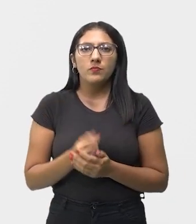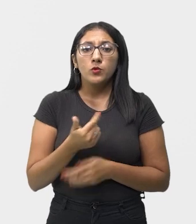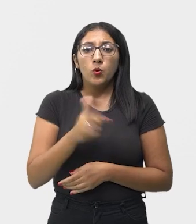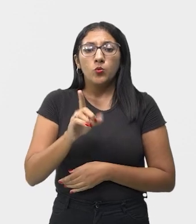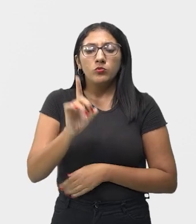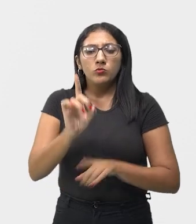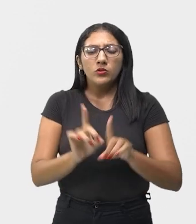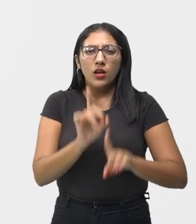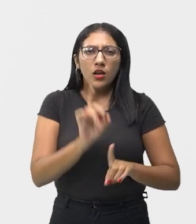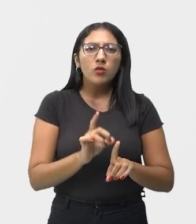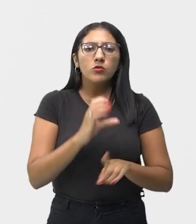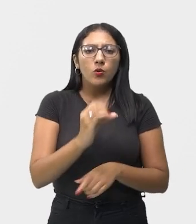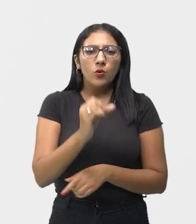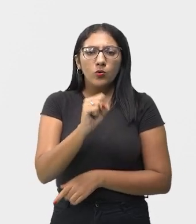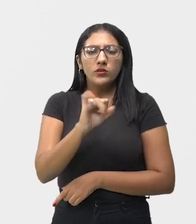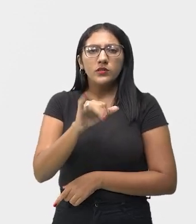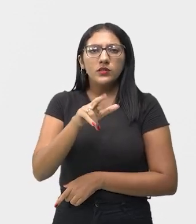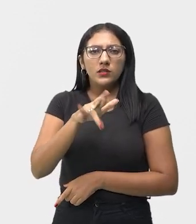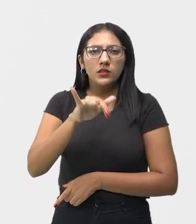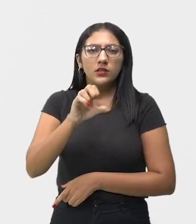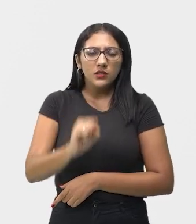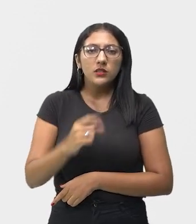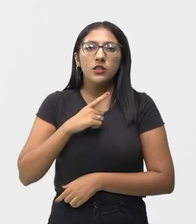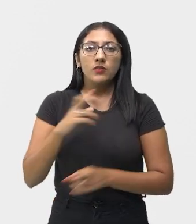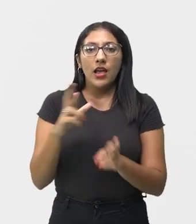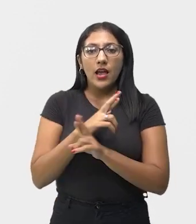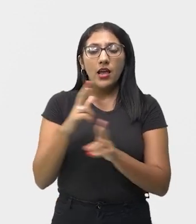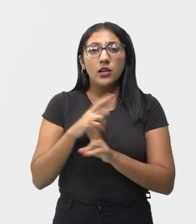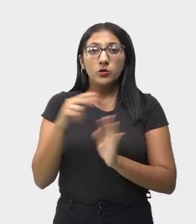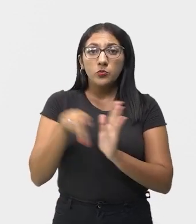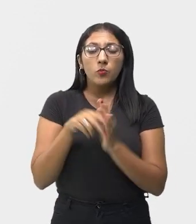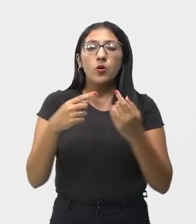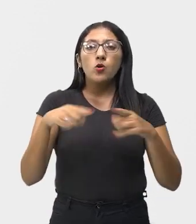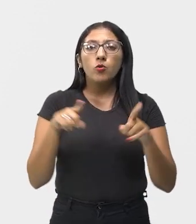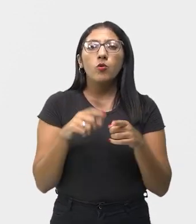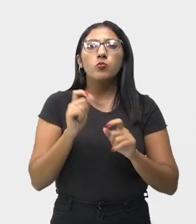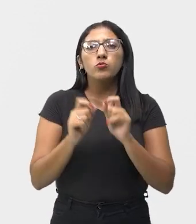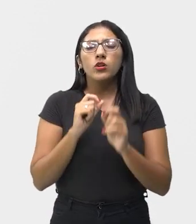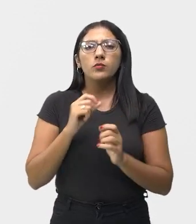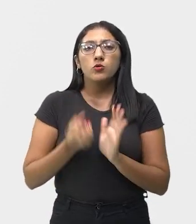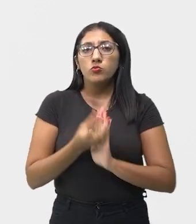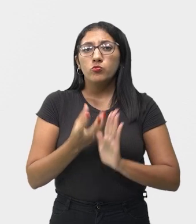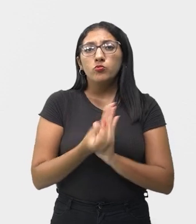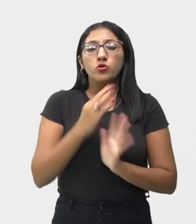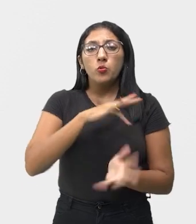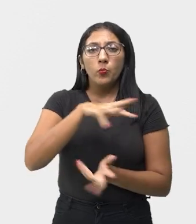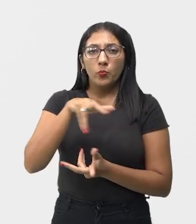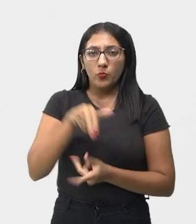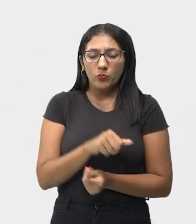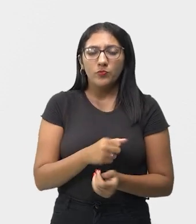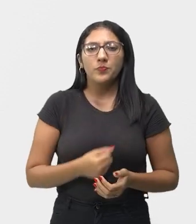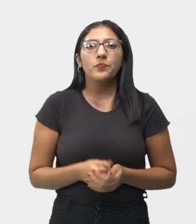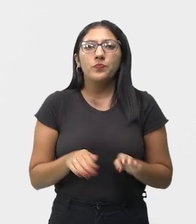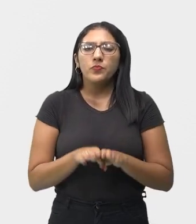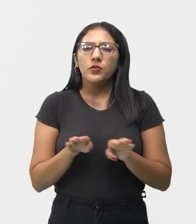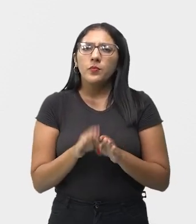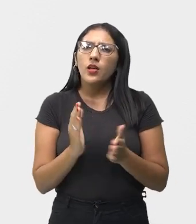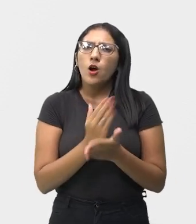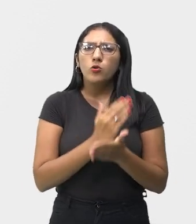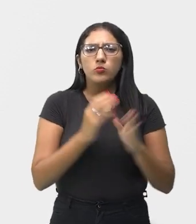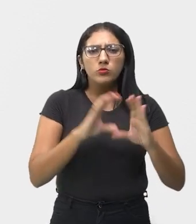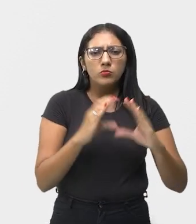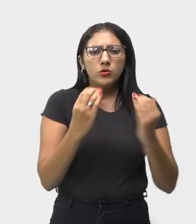civilizar o mundo. Na vida das comunidades, a música estava relacionada à